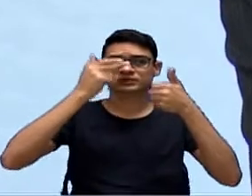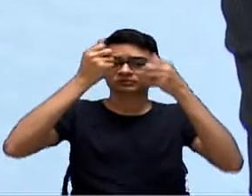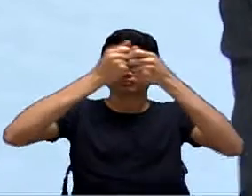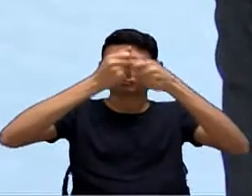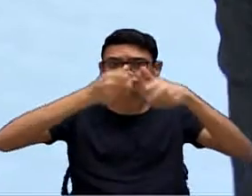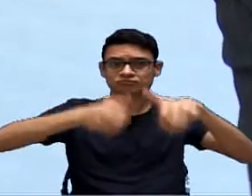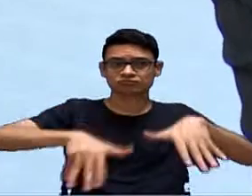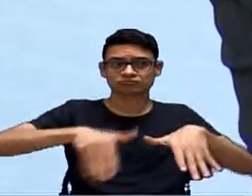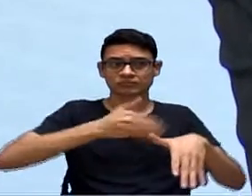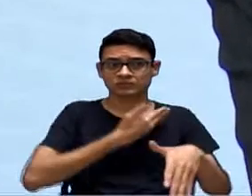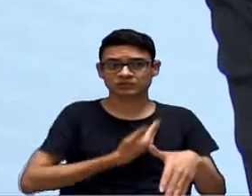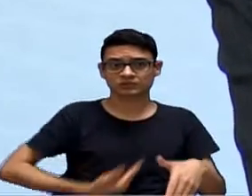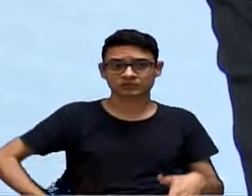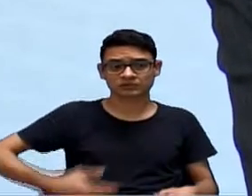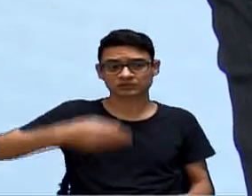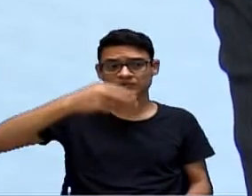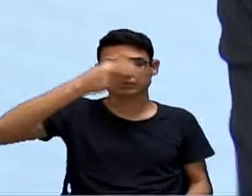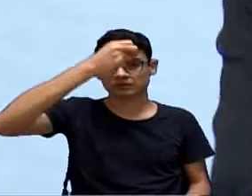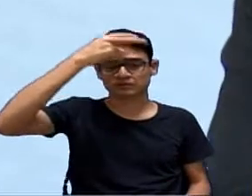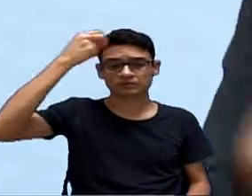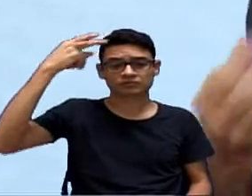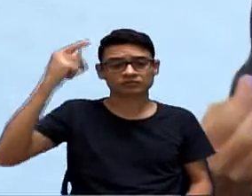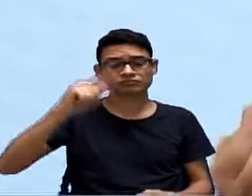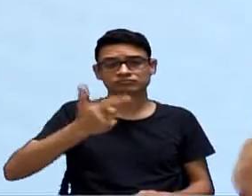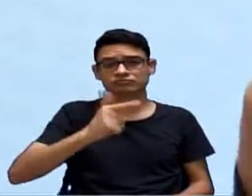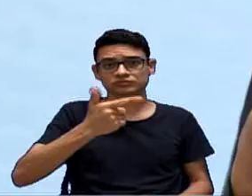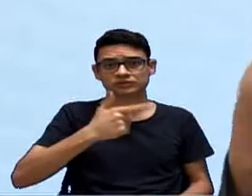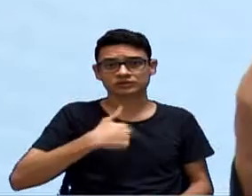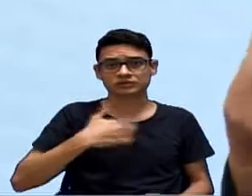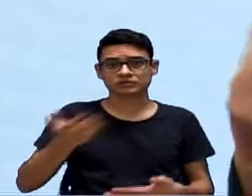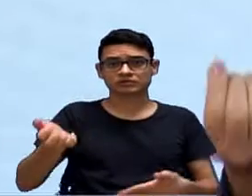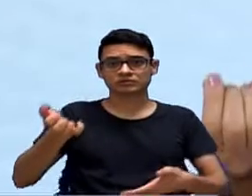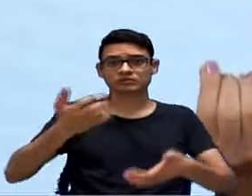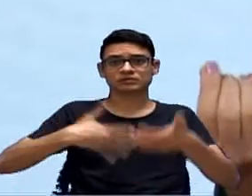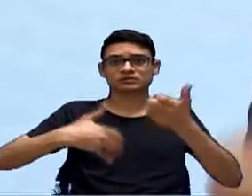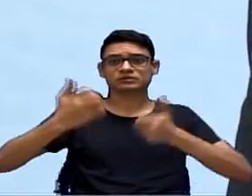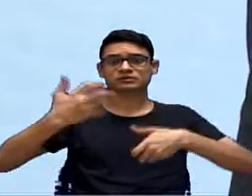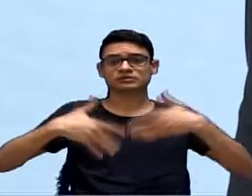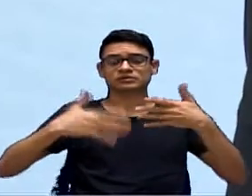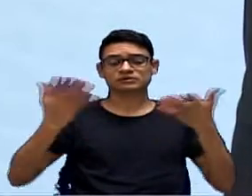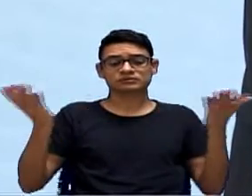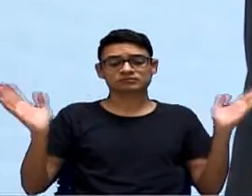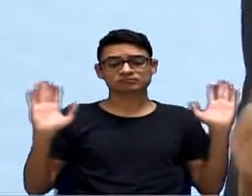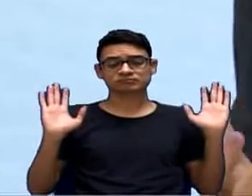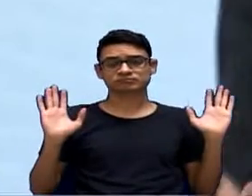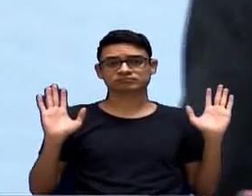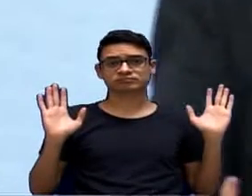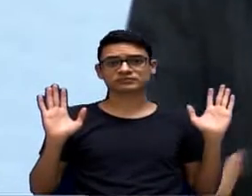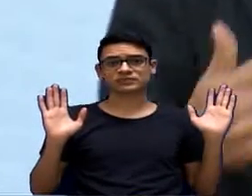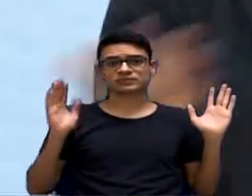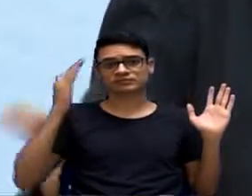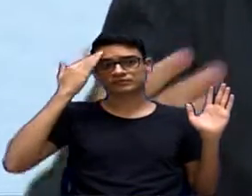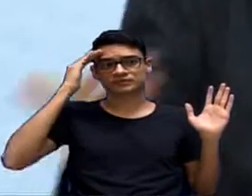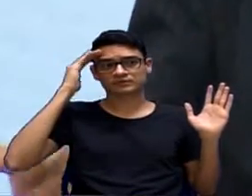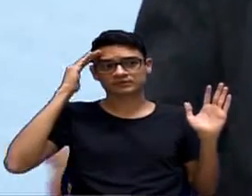Prefeitura. Então, acho que a fala que o senhor traz me traz assim uma... Vou falar uma coisa que teve